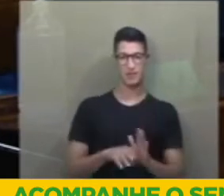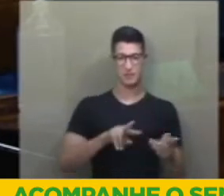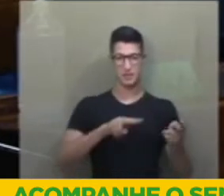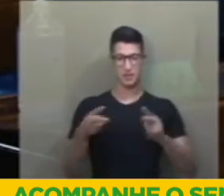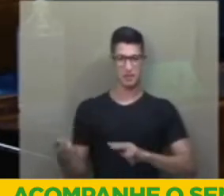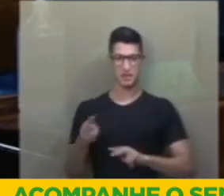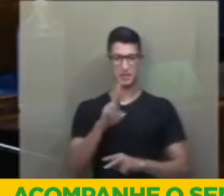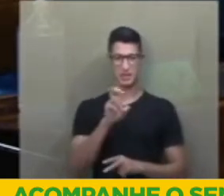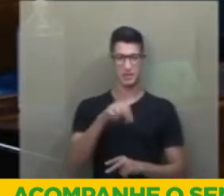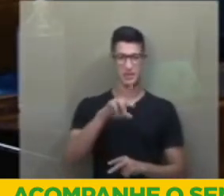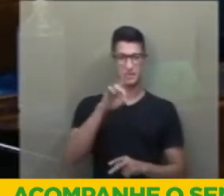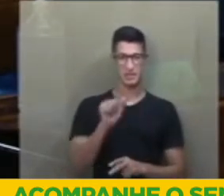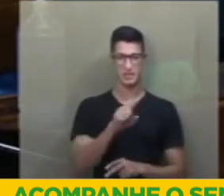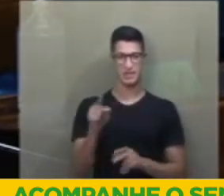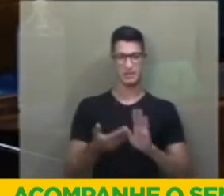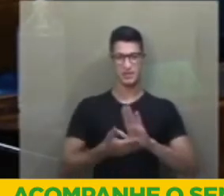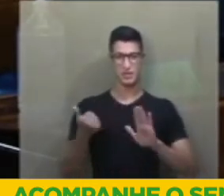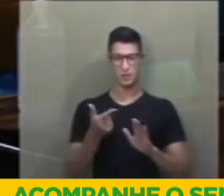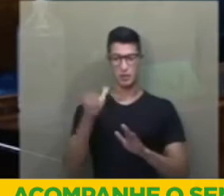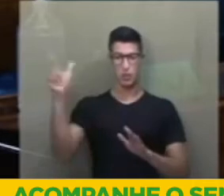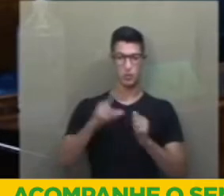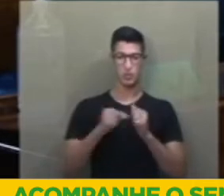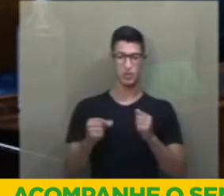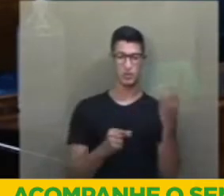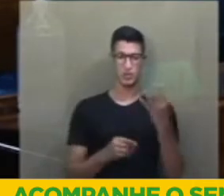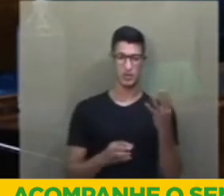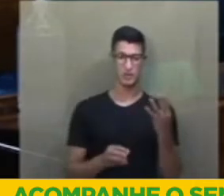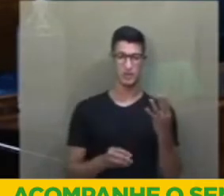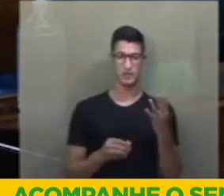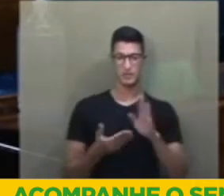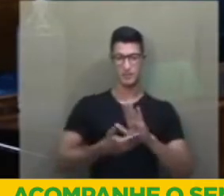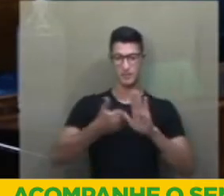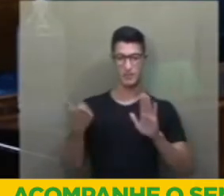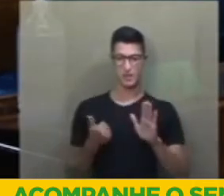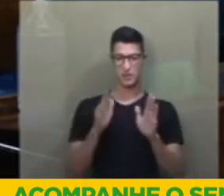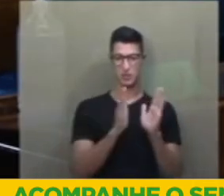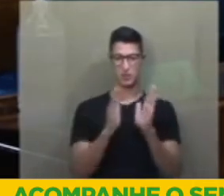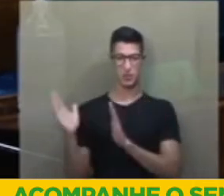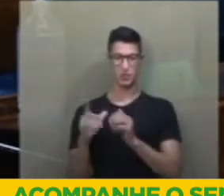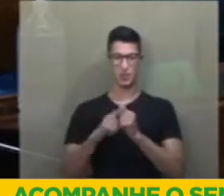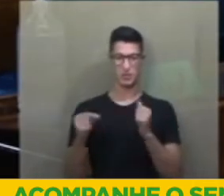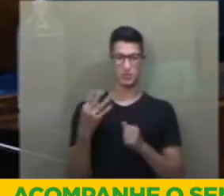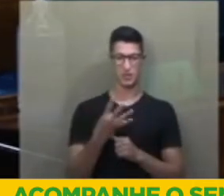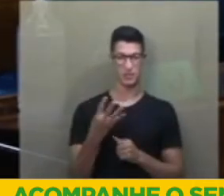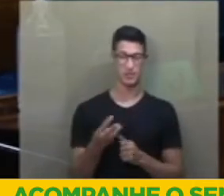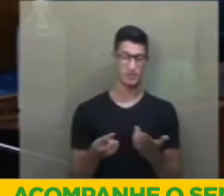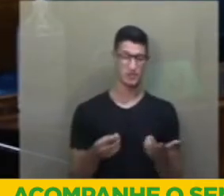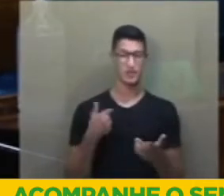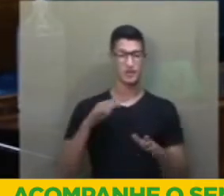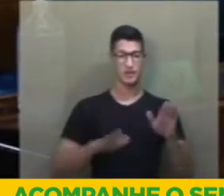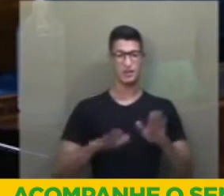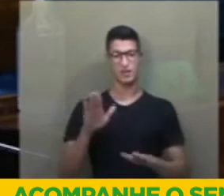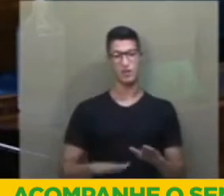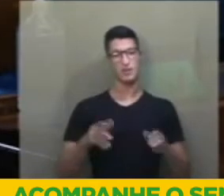de renda. E eliminamos o restante do artigo 4º. Suprimimos o restante do artigo 4º. Eu talvez